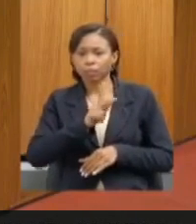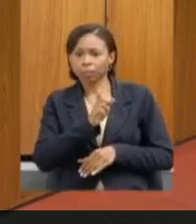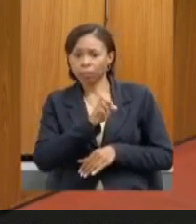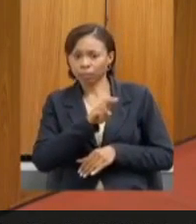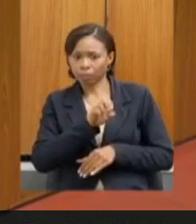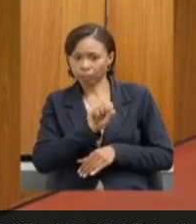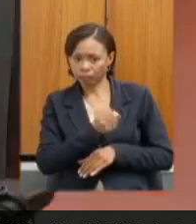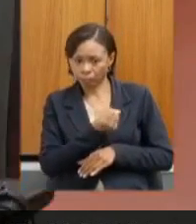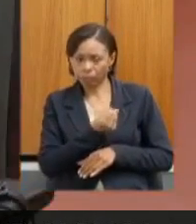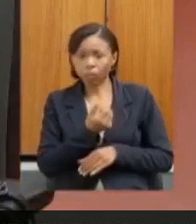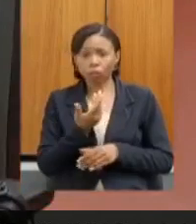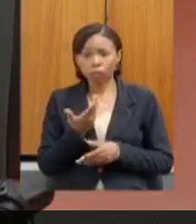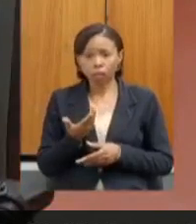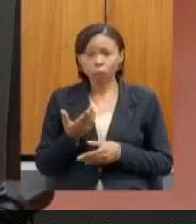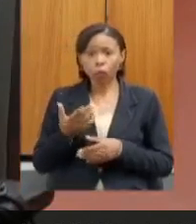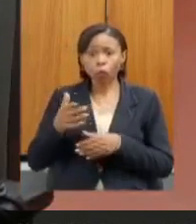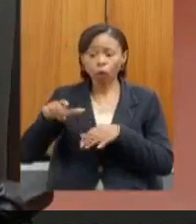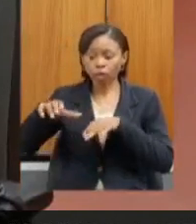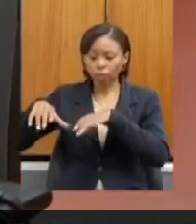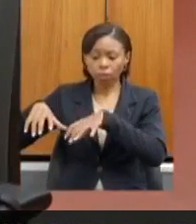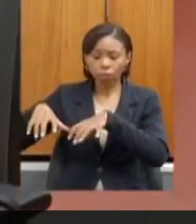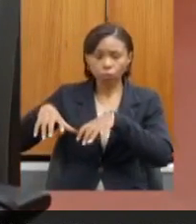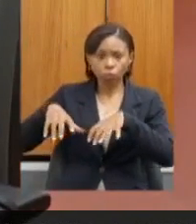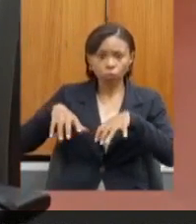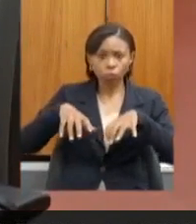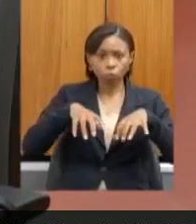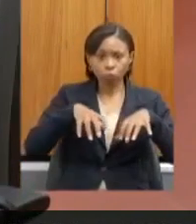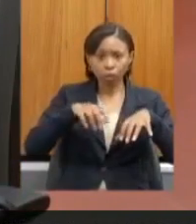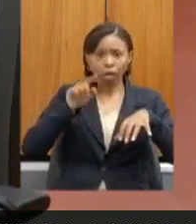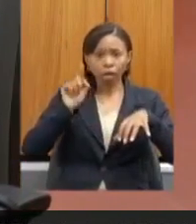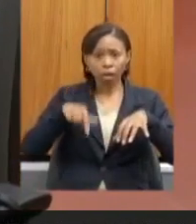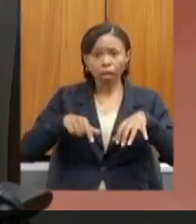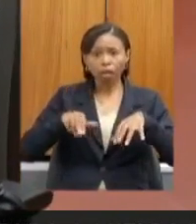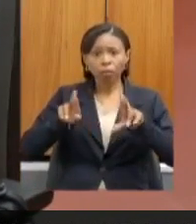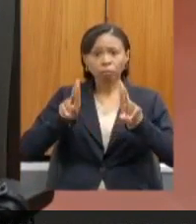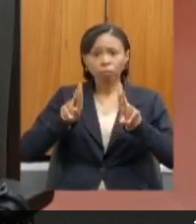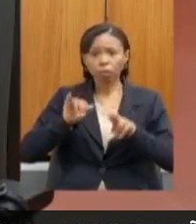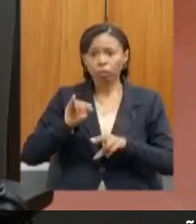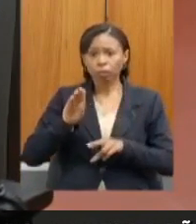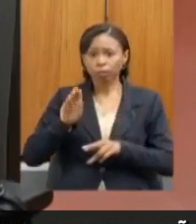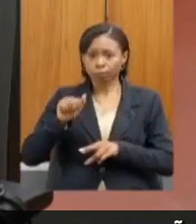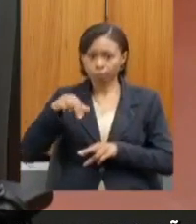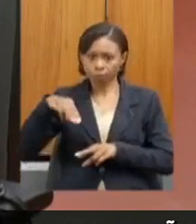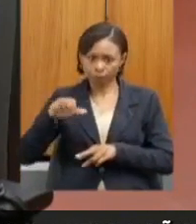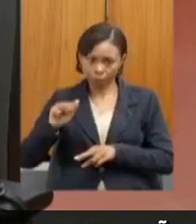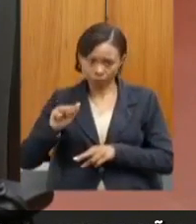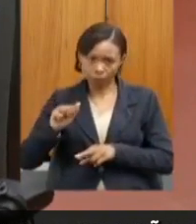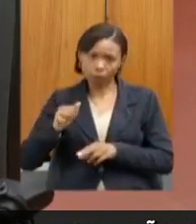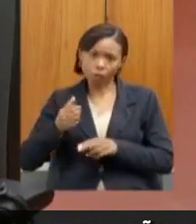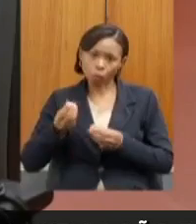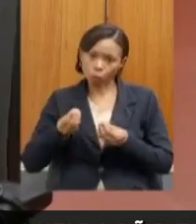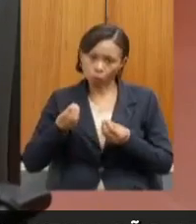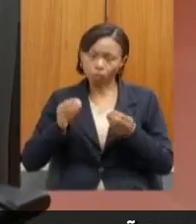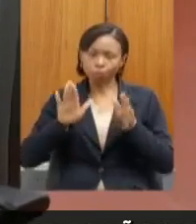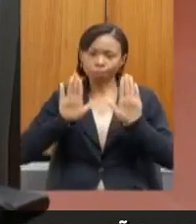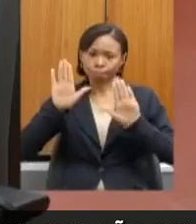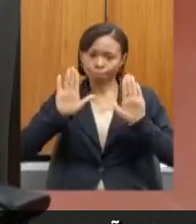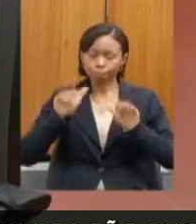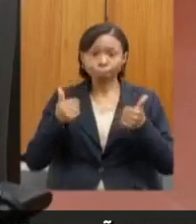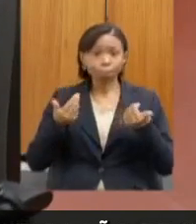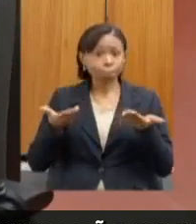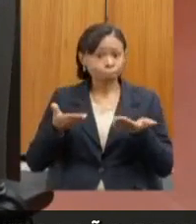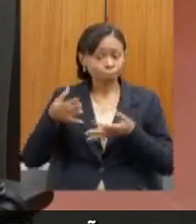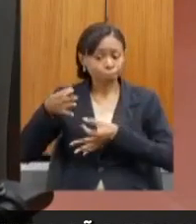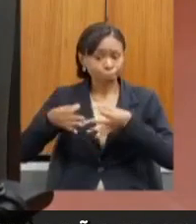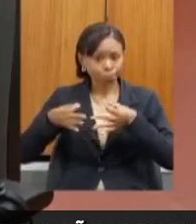então, competência do IBAMA o licenciamento. Então, hoje, a decisão judicial vigente é que o